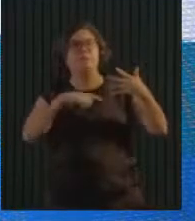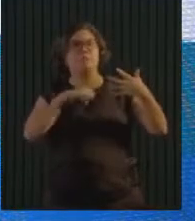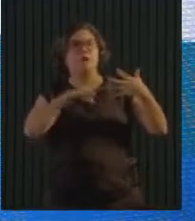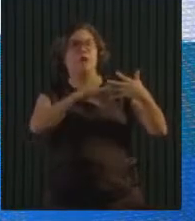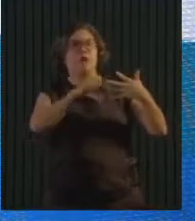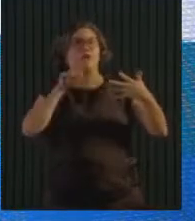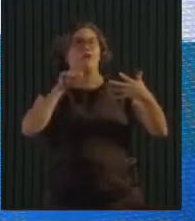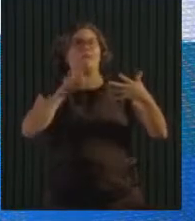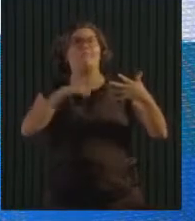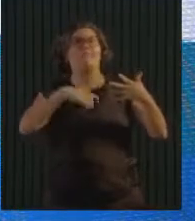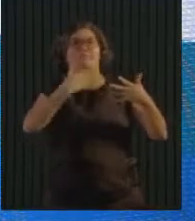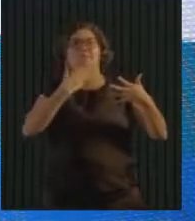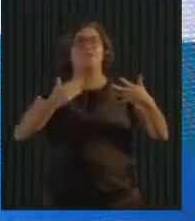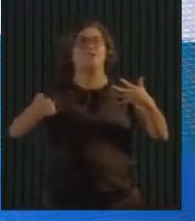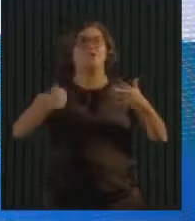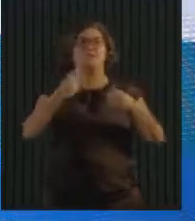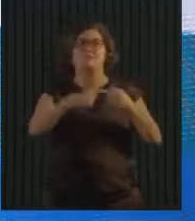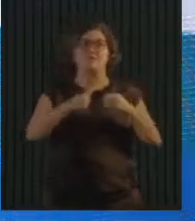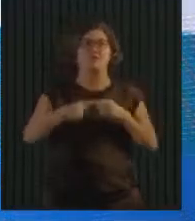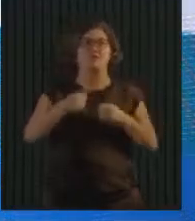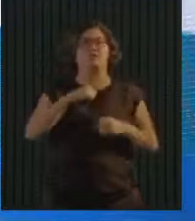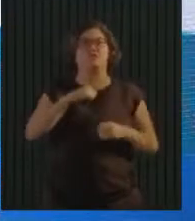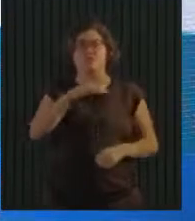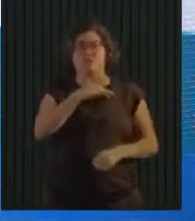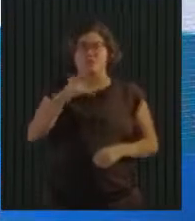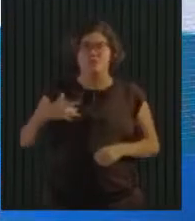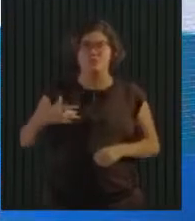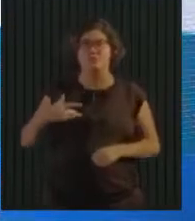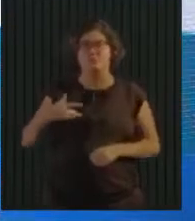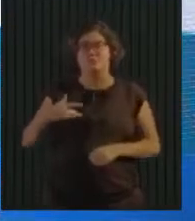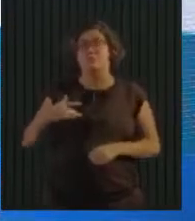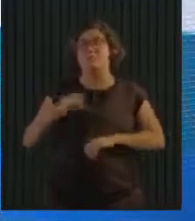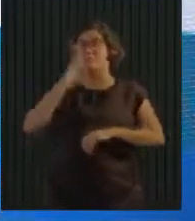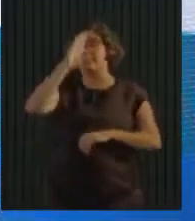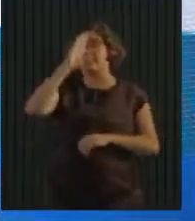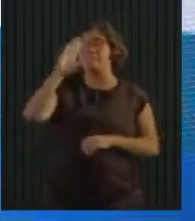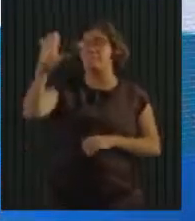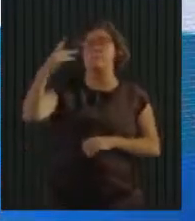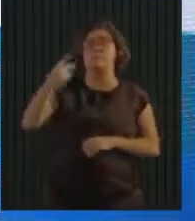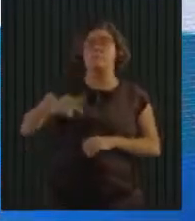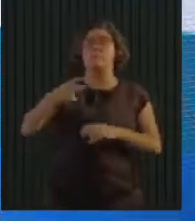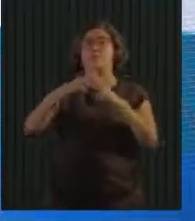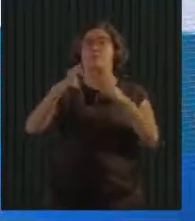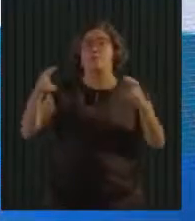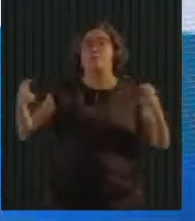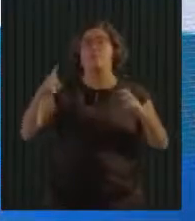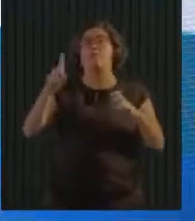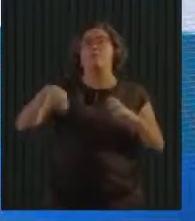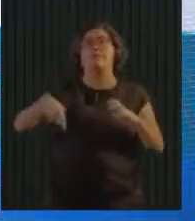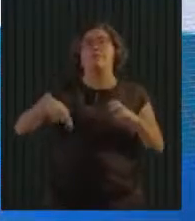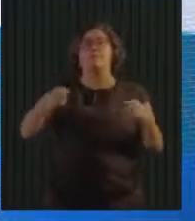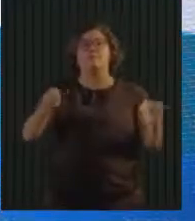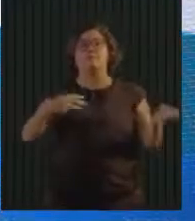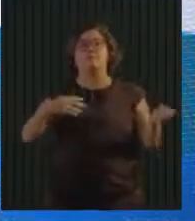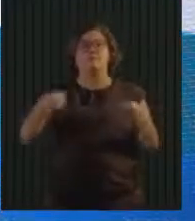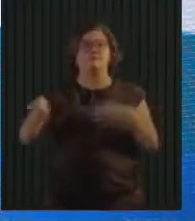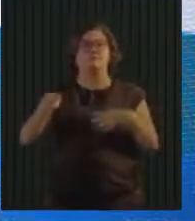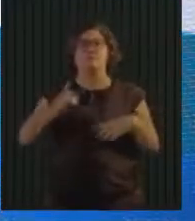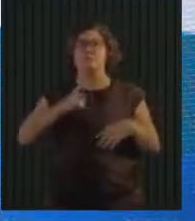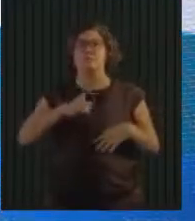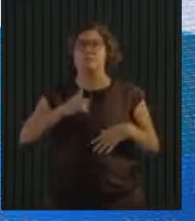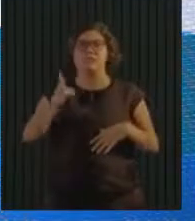o que é super importante nessa época de pandemia, mas sem sombra de dúvida é uma cidade onde a inovação é uma